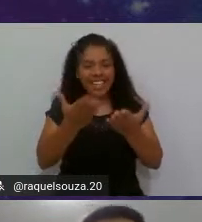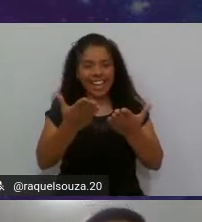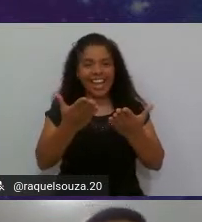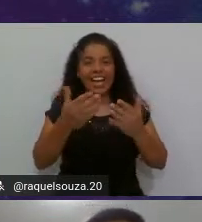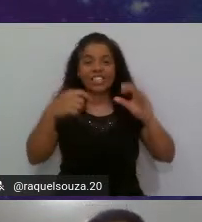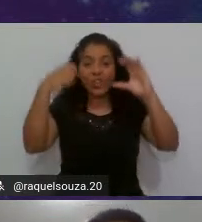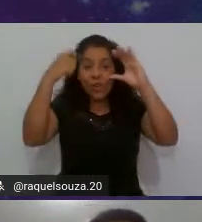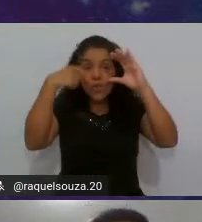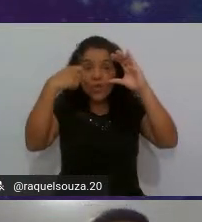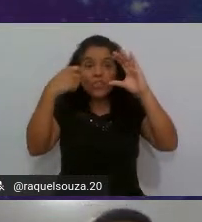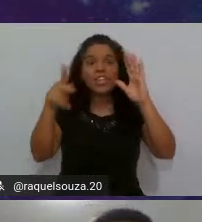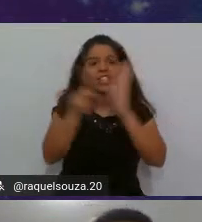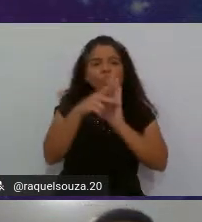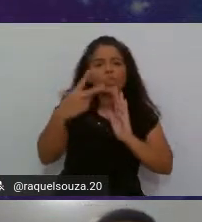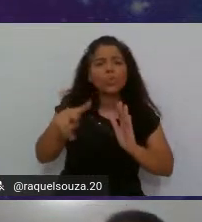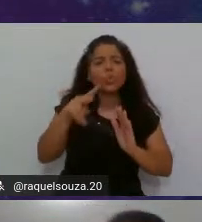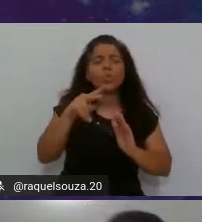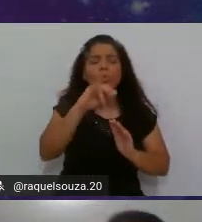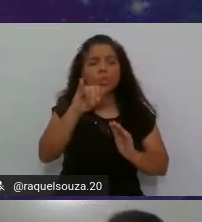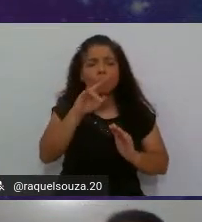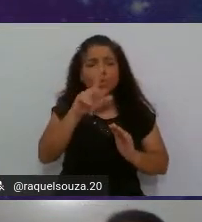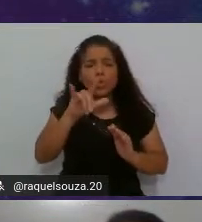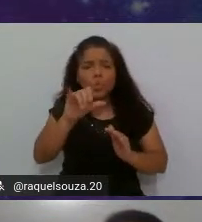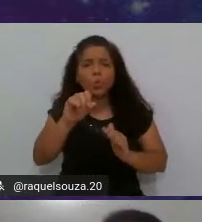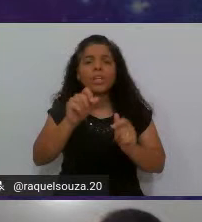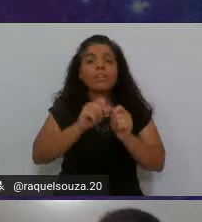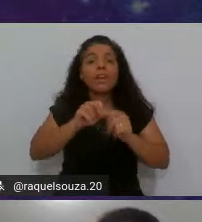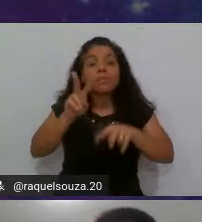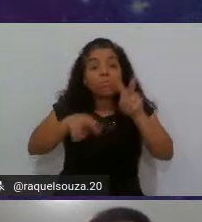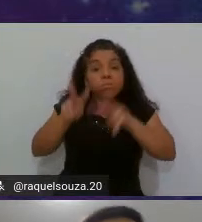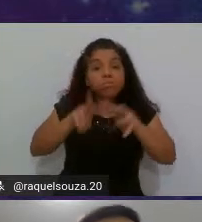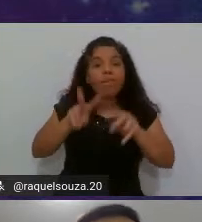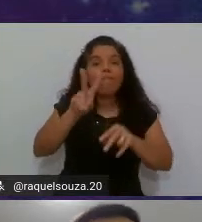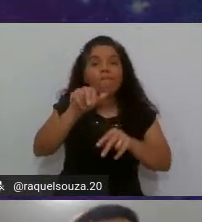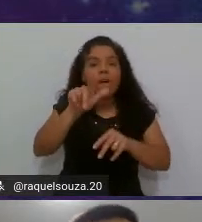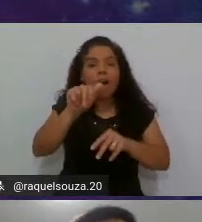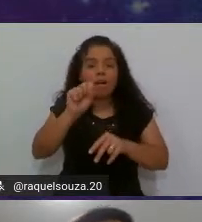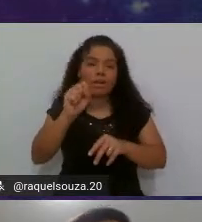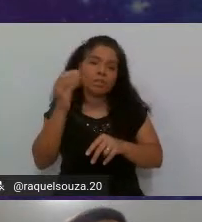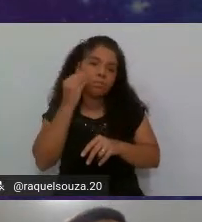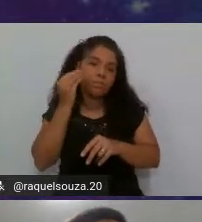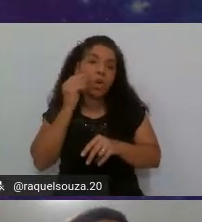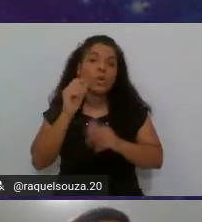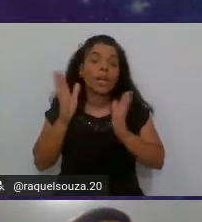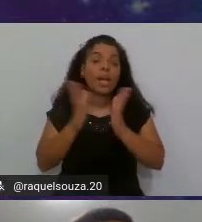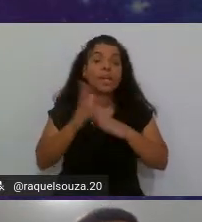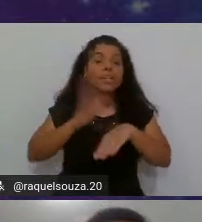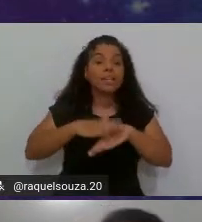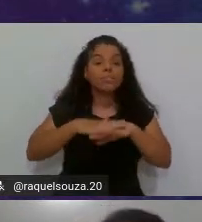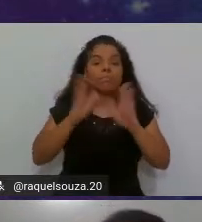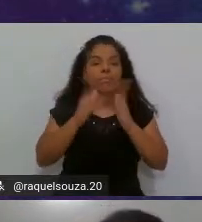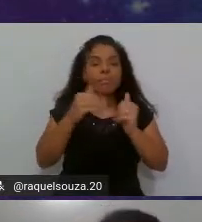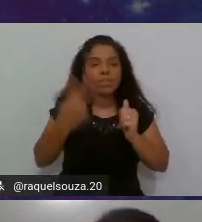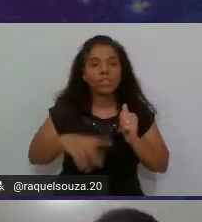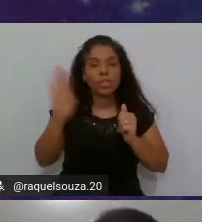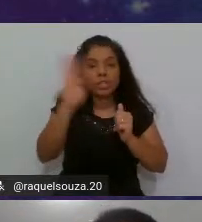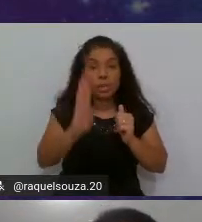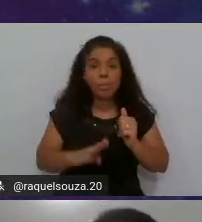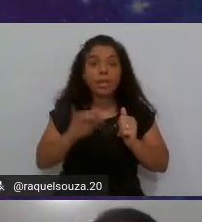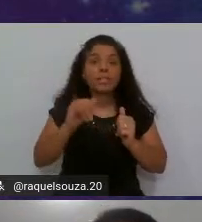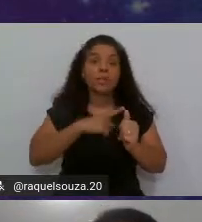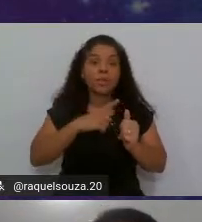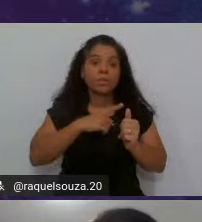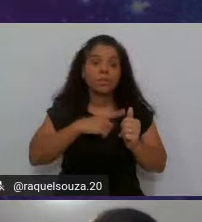vídeo do Júlio, em que ele faz uma análise das vagas de teste e o que elas pedem aqui no Brasil para os diversos níveis